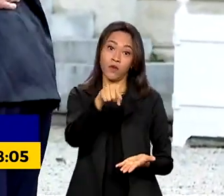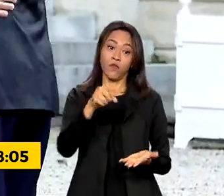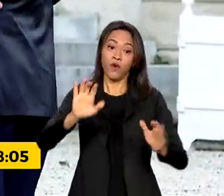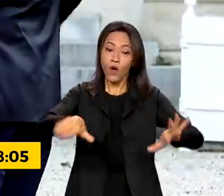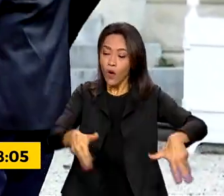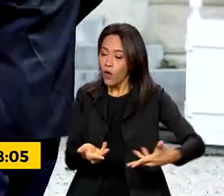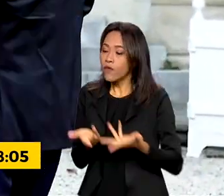aos chefes de Estado.